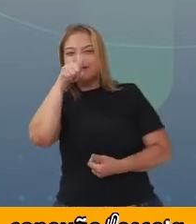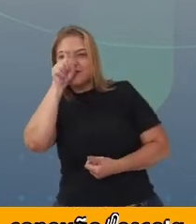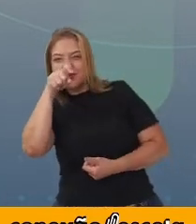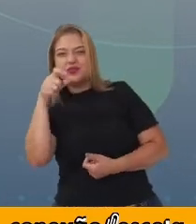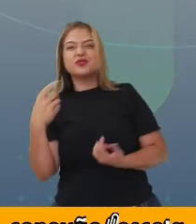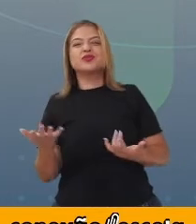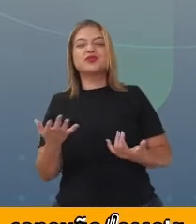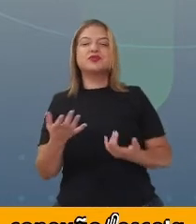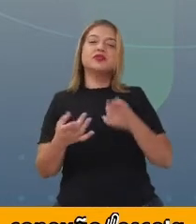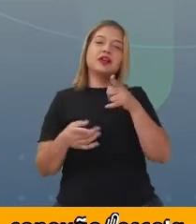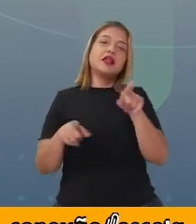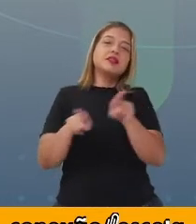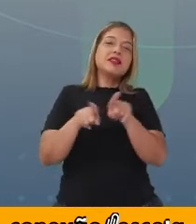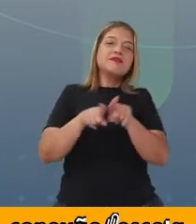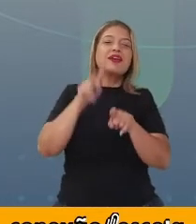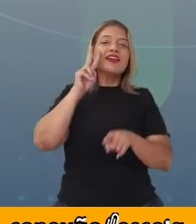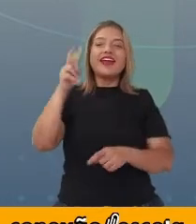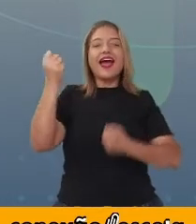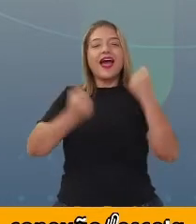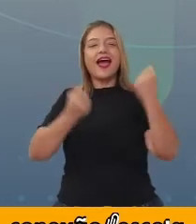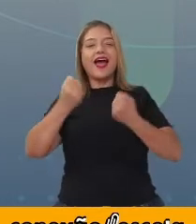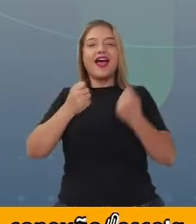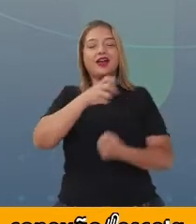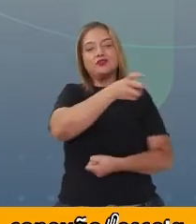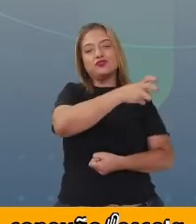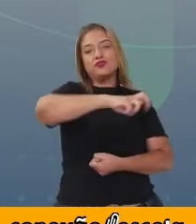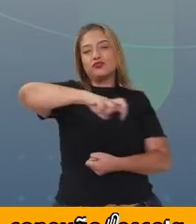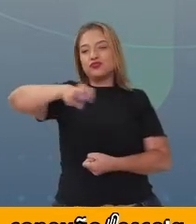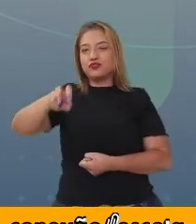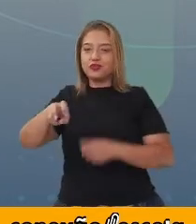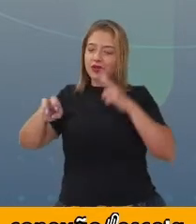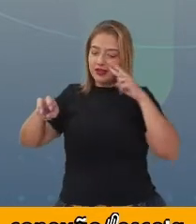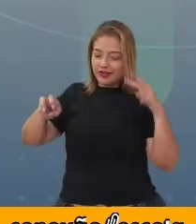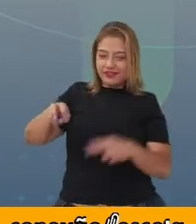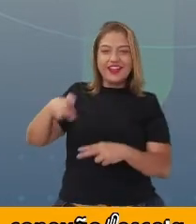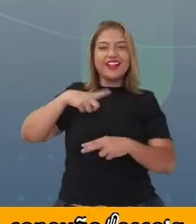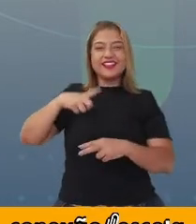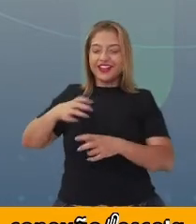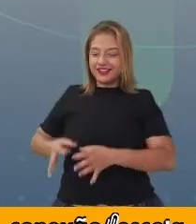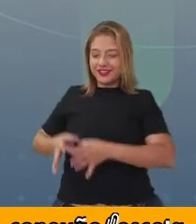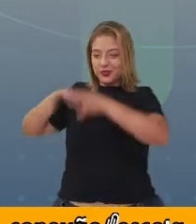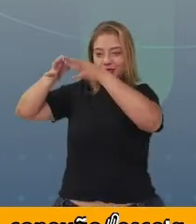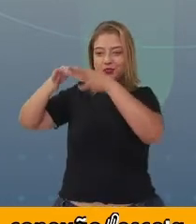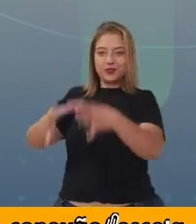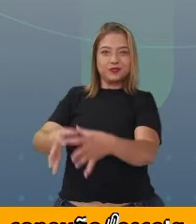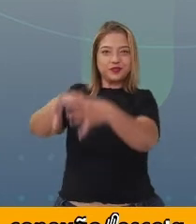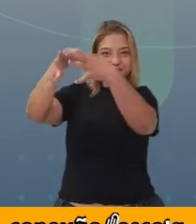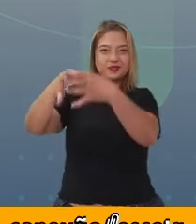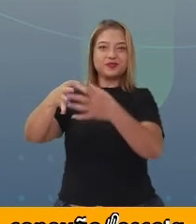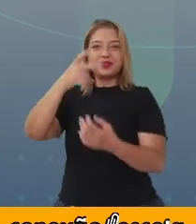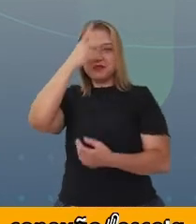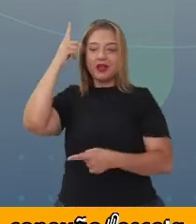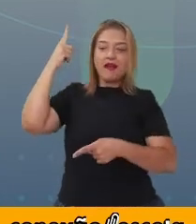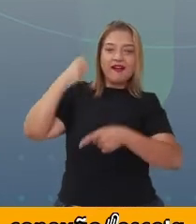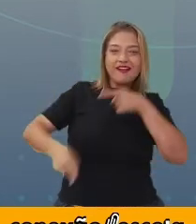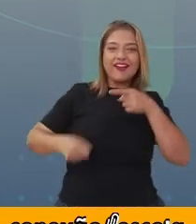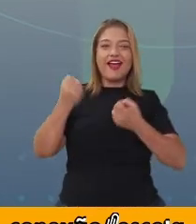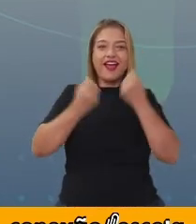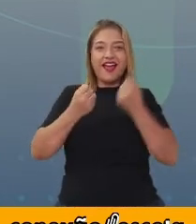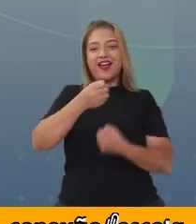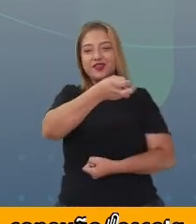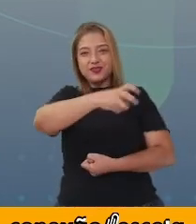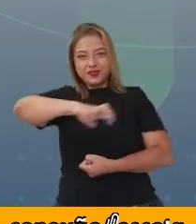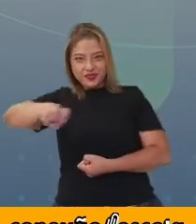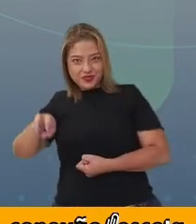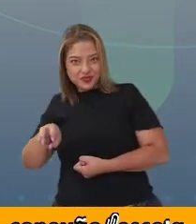Quando a gente quer estacionar num lugar e tem um cone, não podemos estacionar. Então, ele está presente em várias formas na nossa